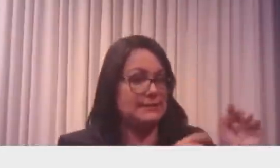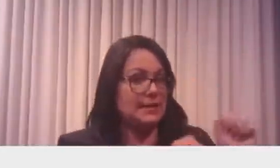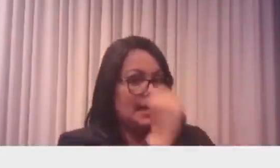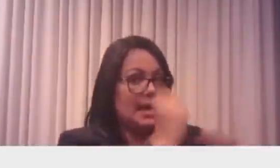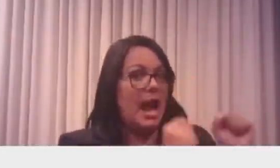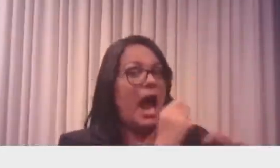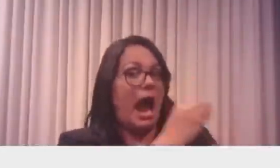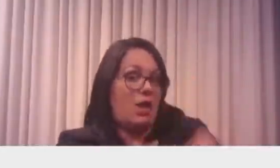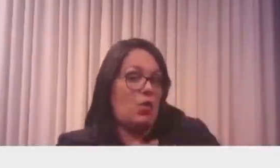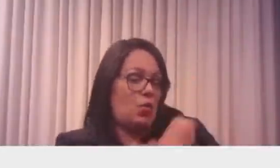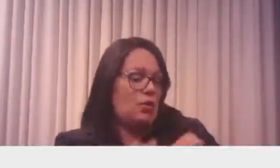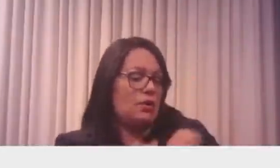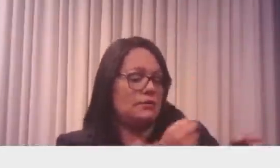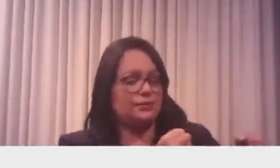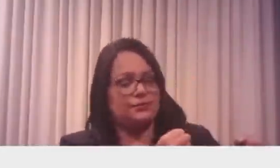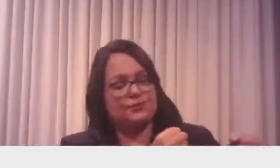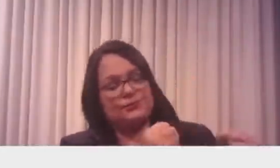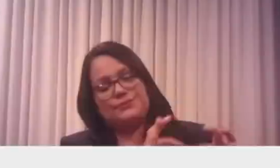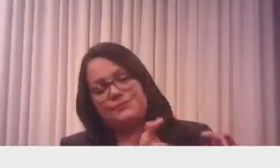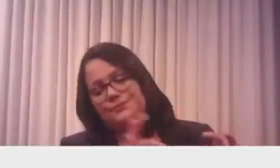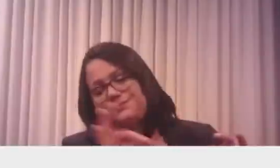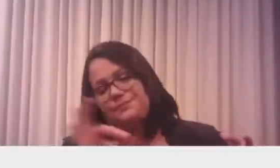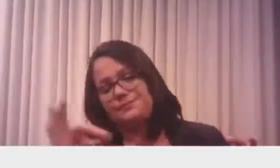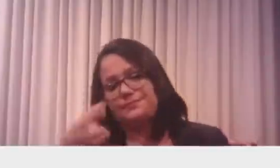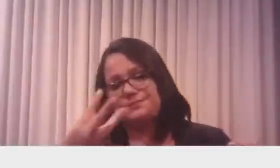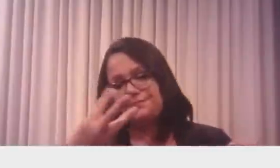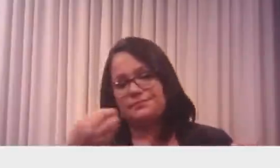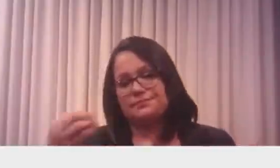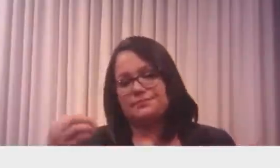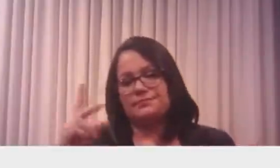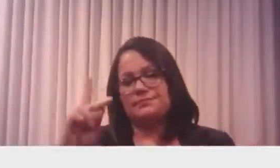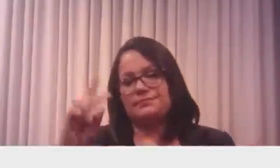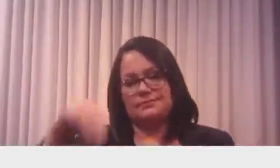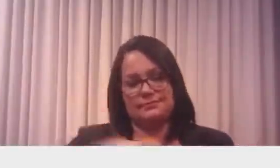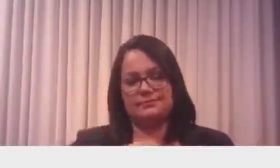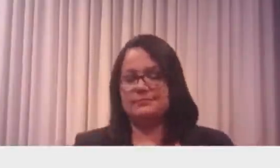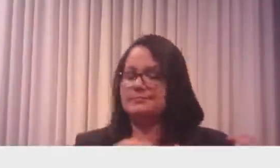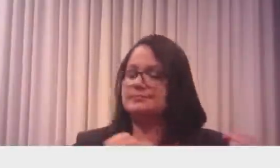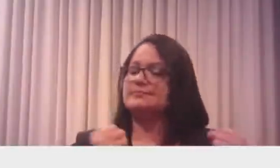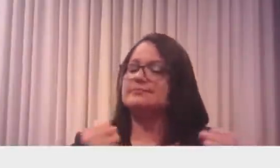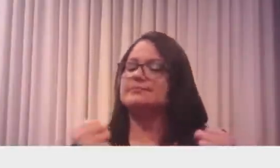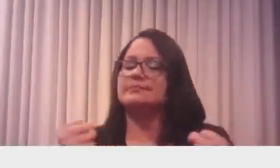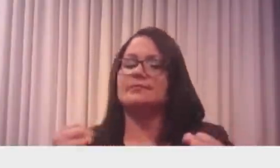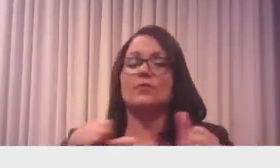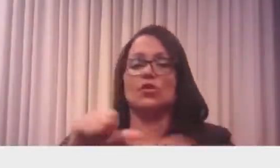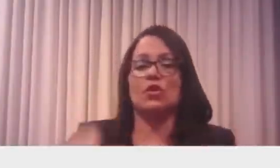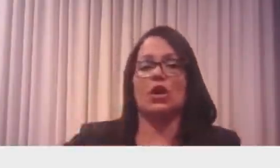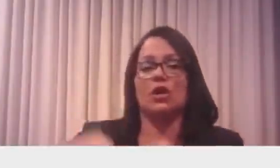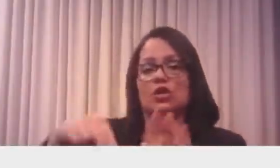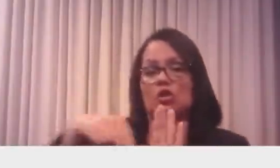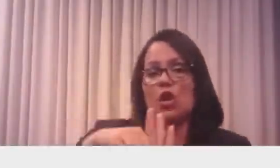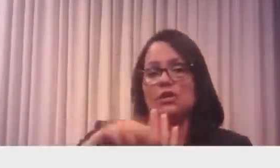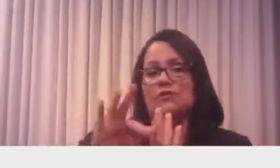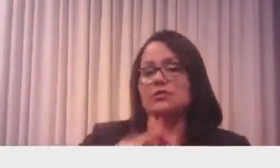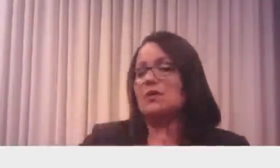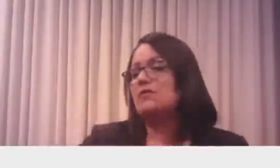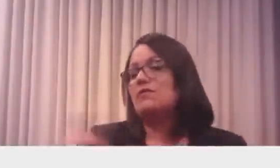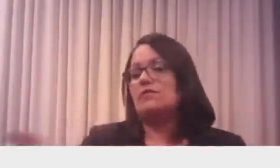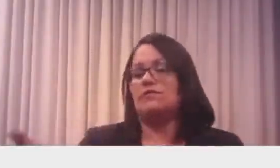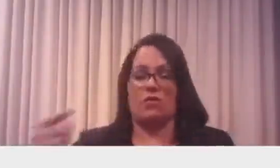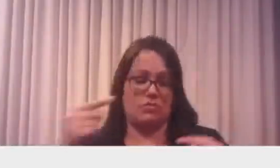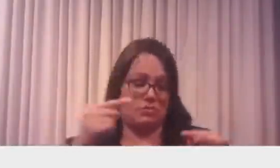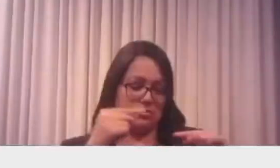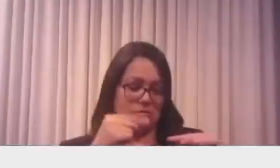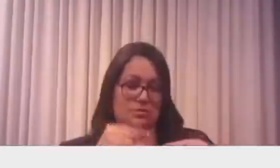-tanque, às vezes o caminhão-tanque nem descarrega, troca a nota fiscal e volta para um posto do lado da